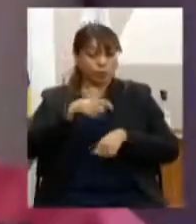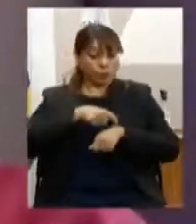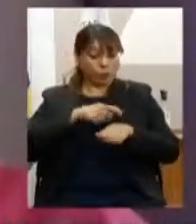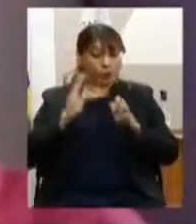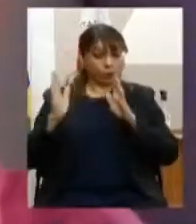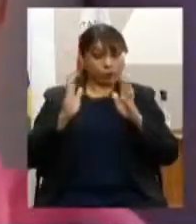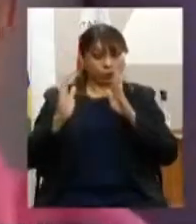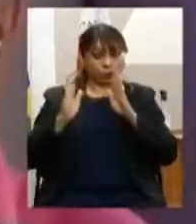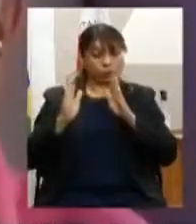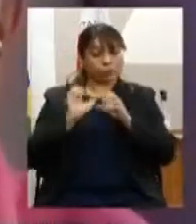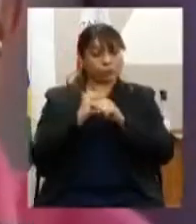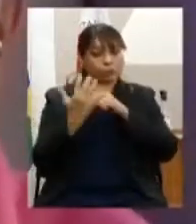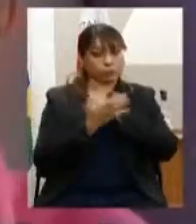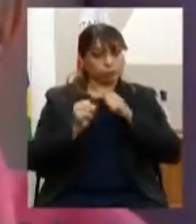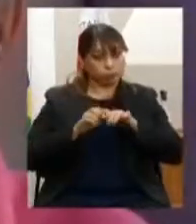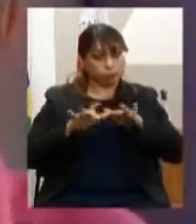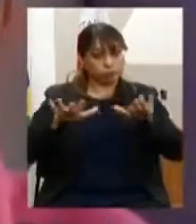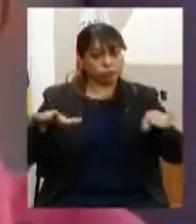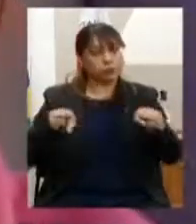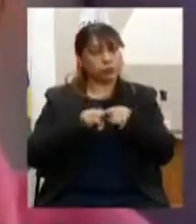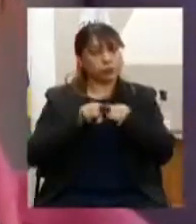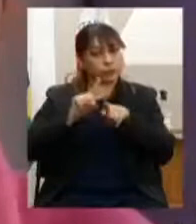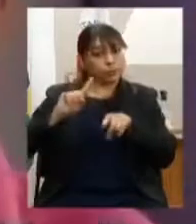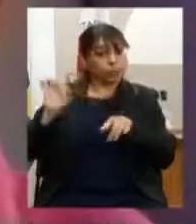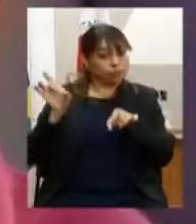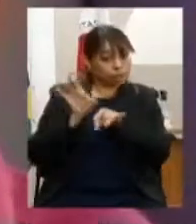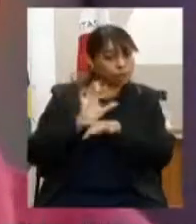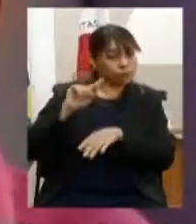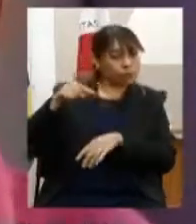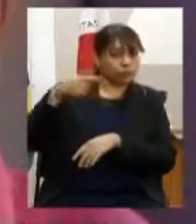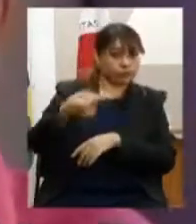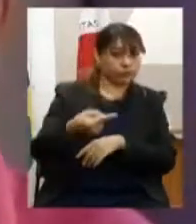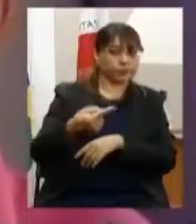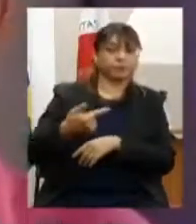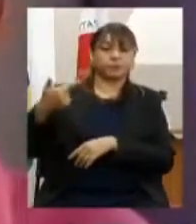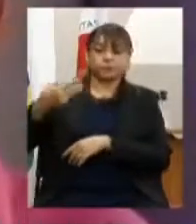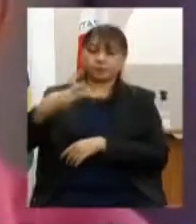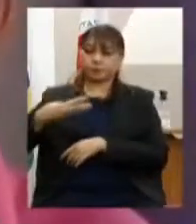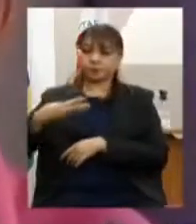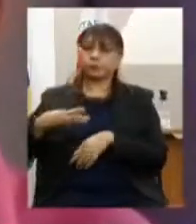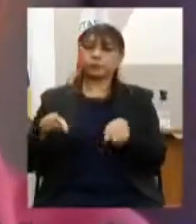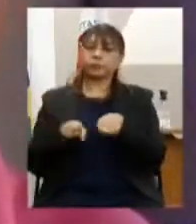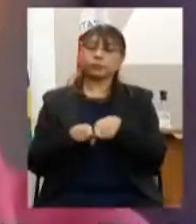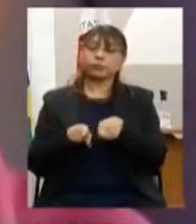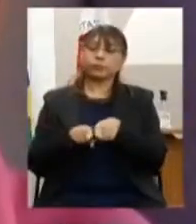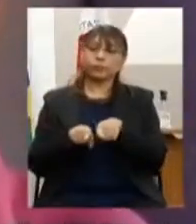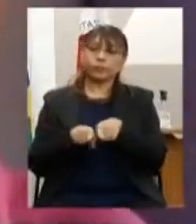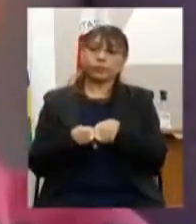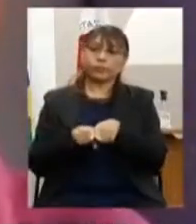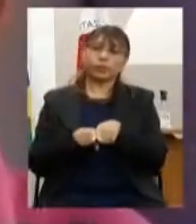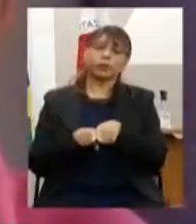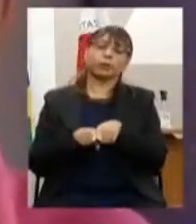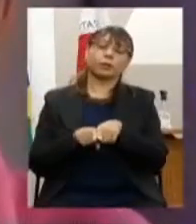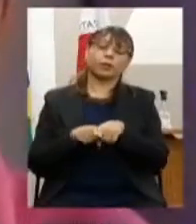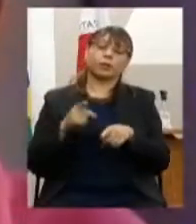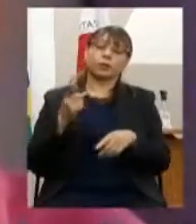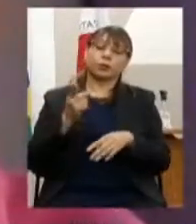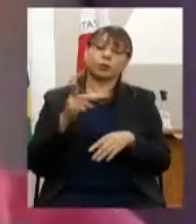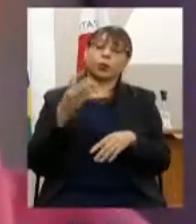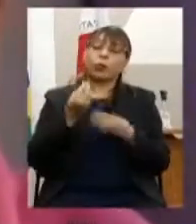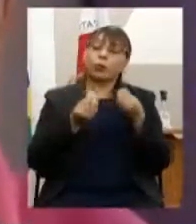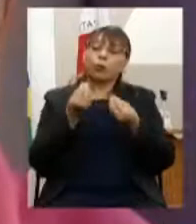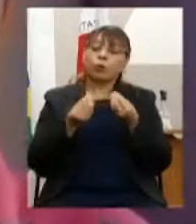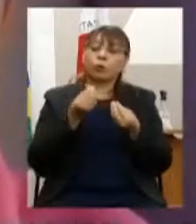pandemia do Covid-19. E três, o custeio dos deslocamentos dos conselheiros para as